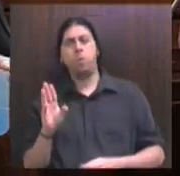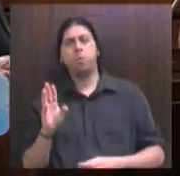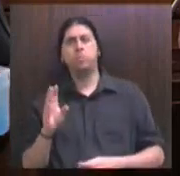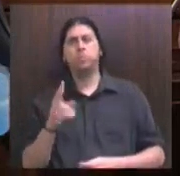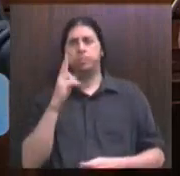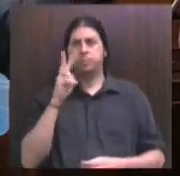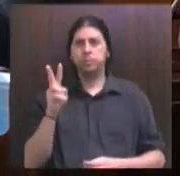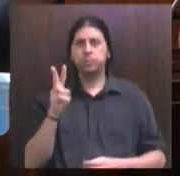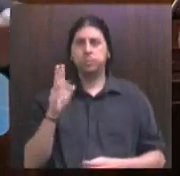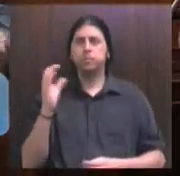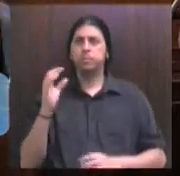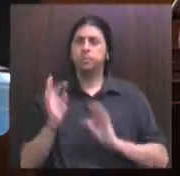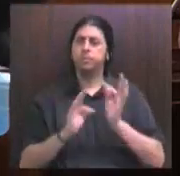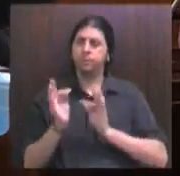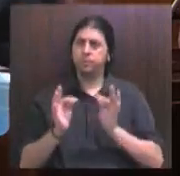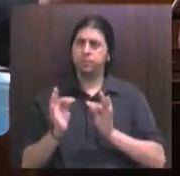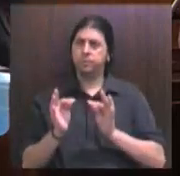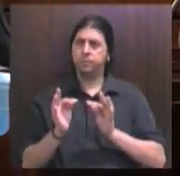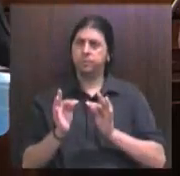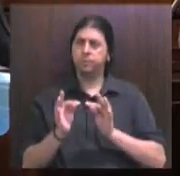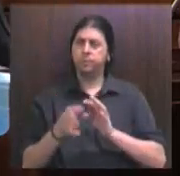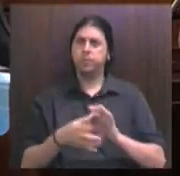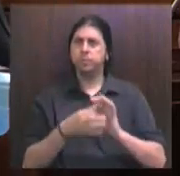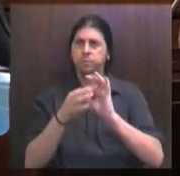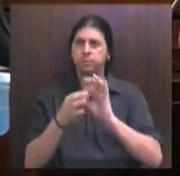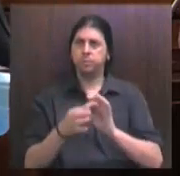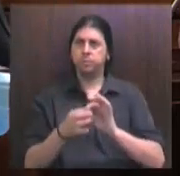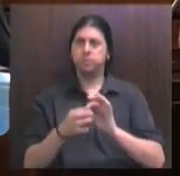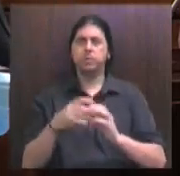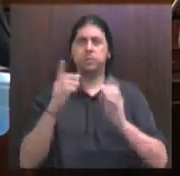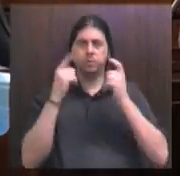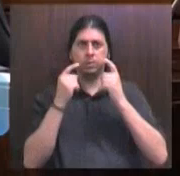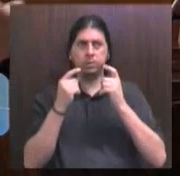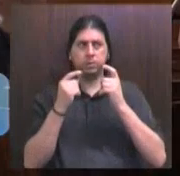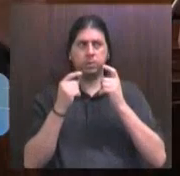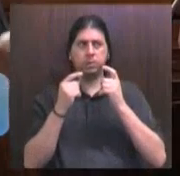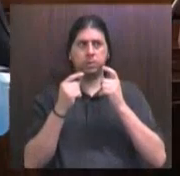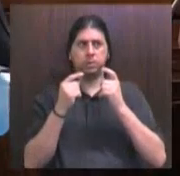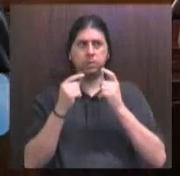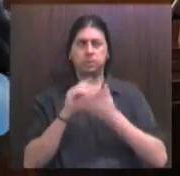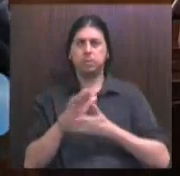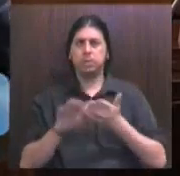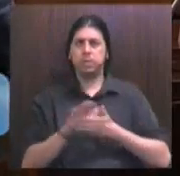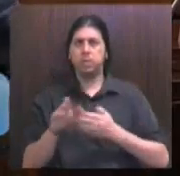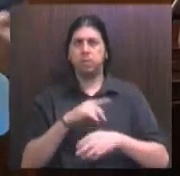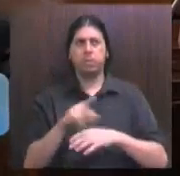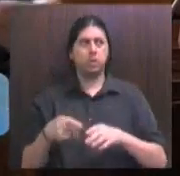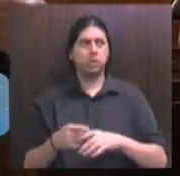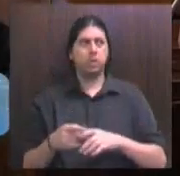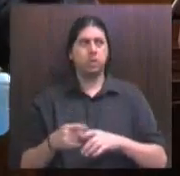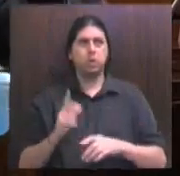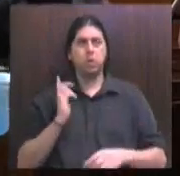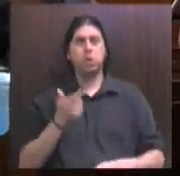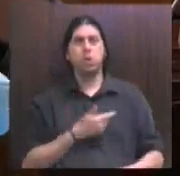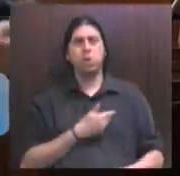presa a interesses que não os interesses da nação. E o nosso CENG e as nossas